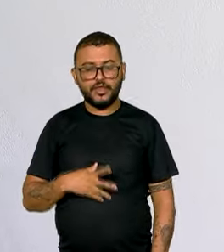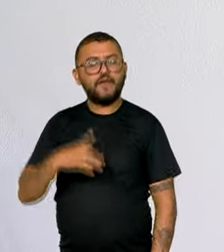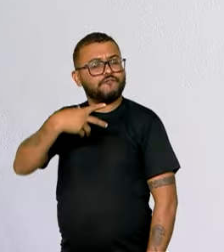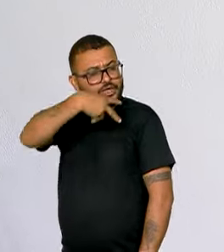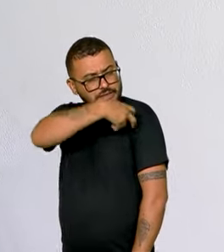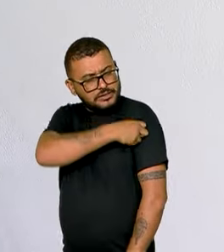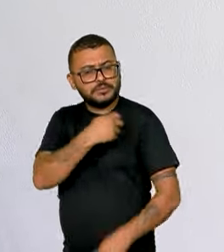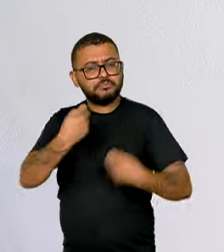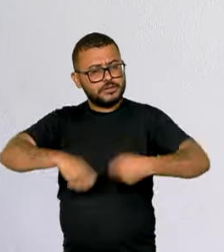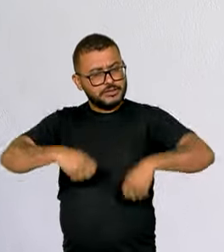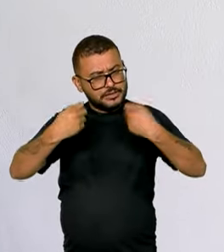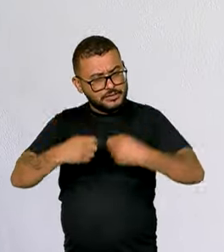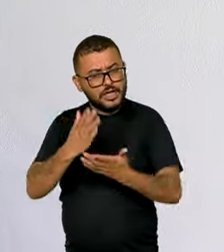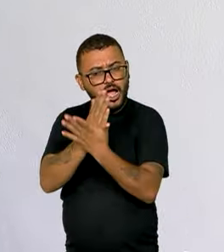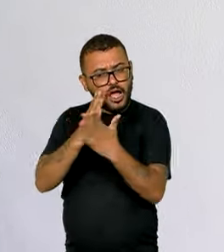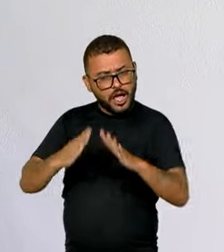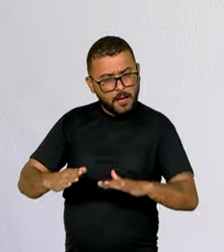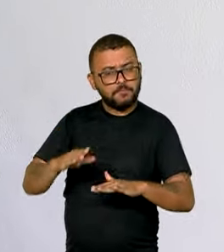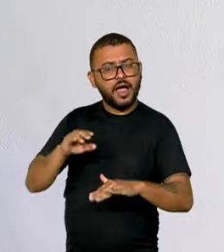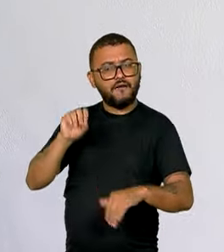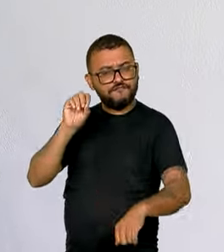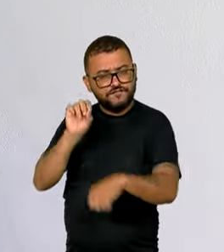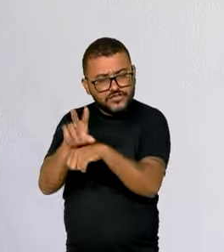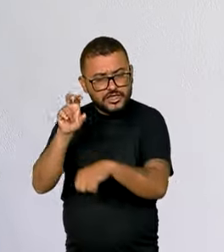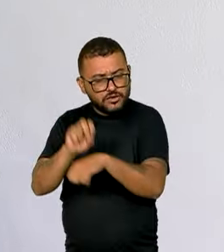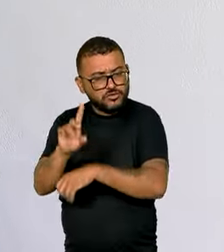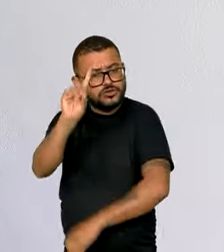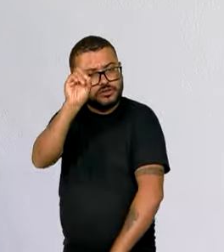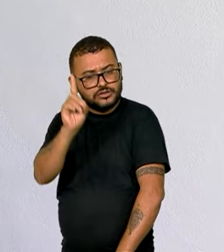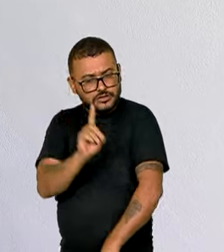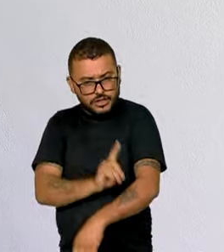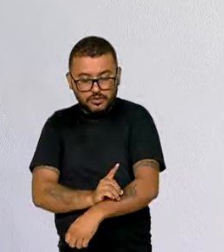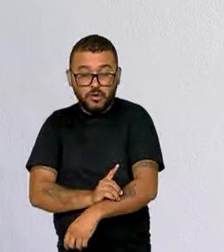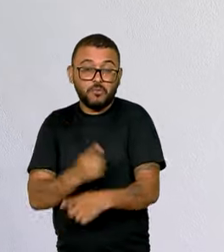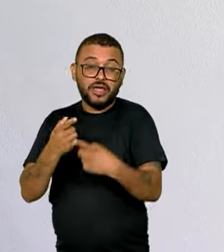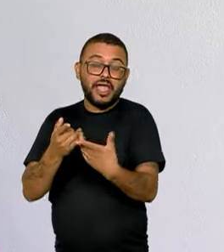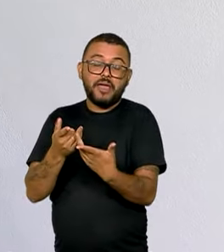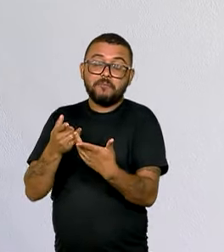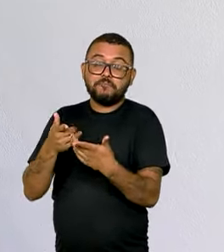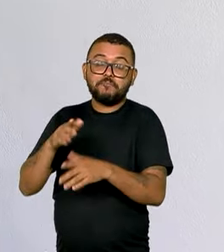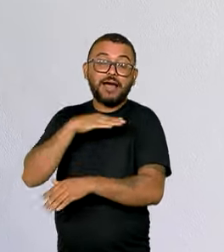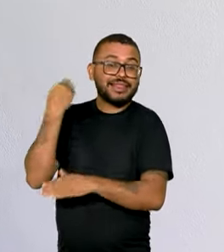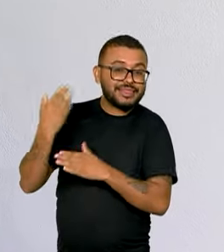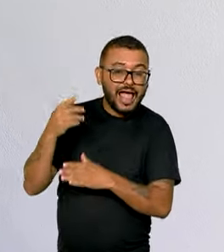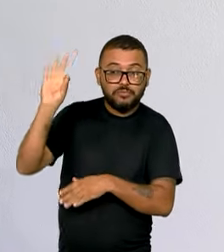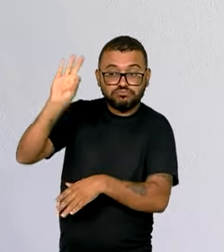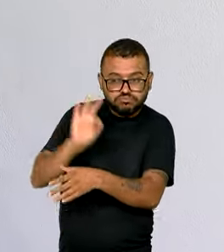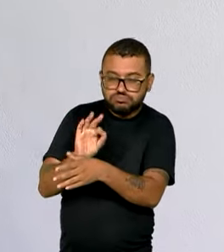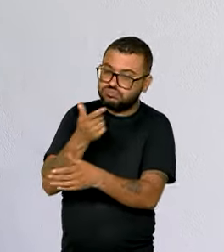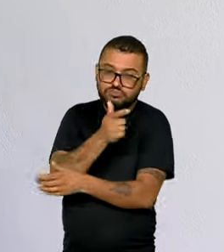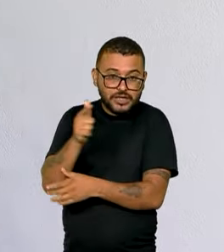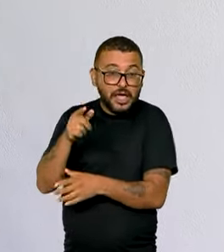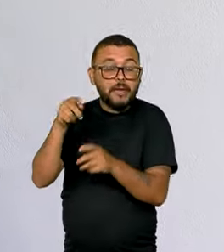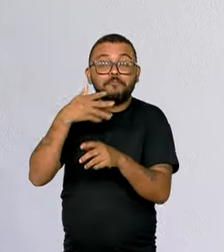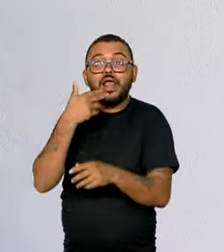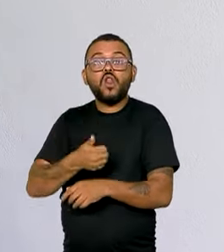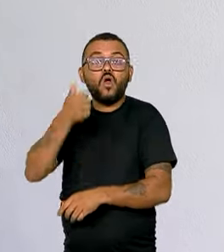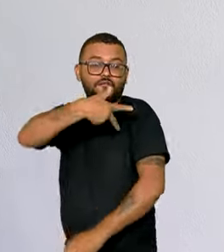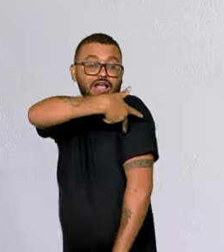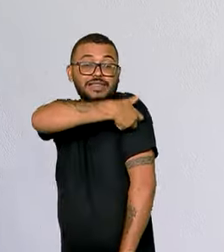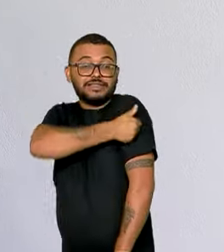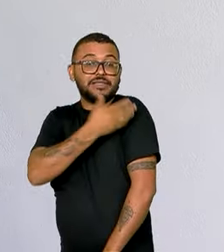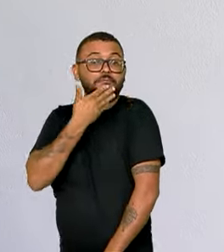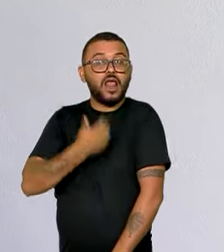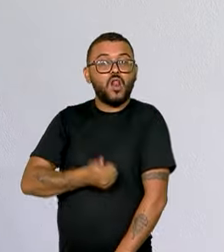necessária para o vírus. Extinguir o mosquito vai ser muito difícil. Então a gente precisa se prevenir. E a vacina, eu